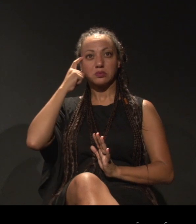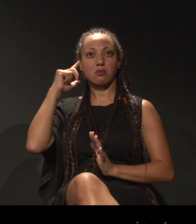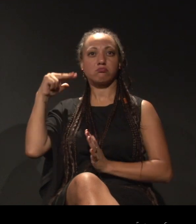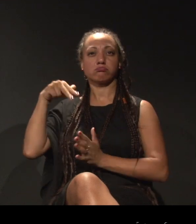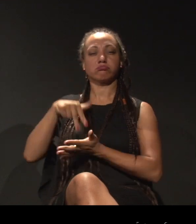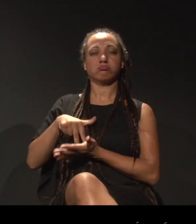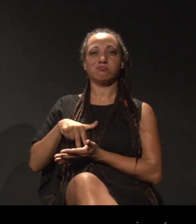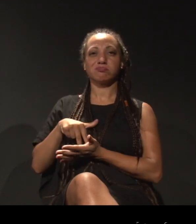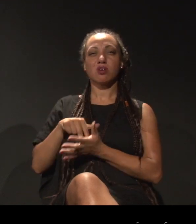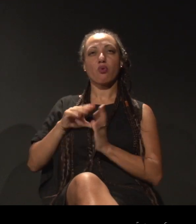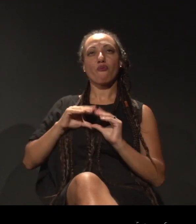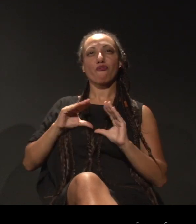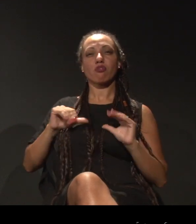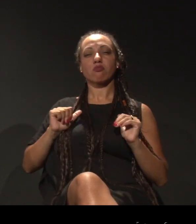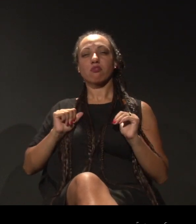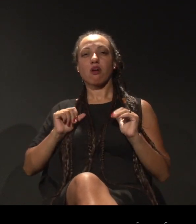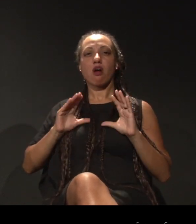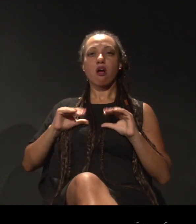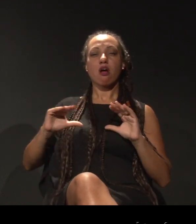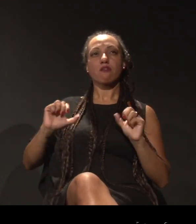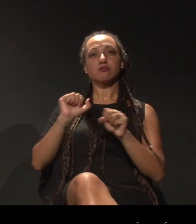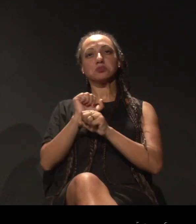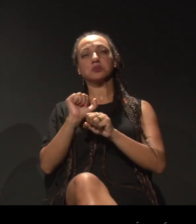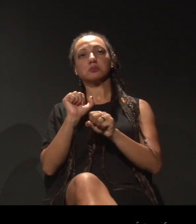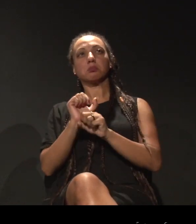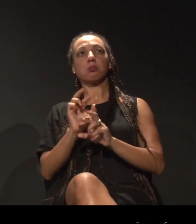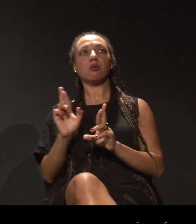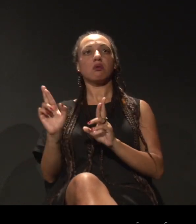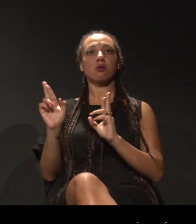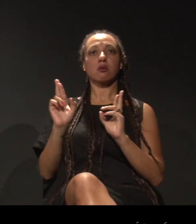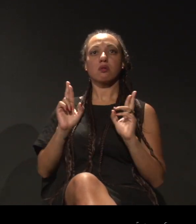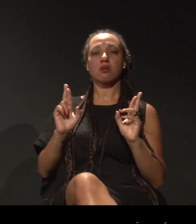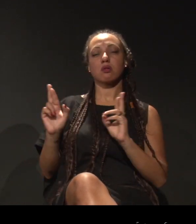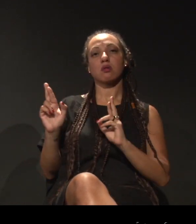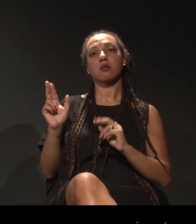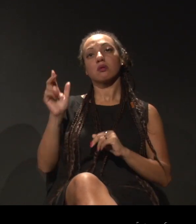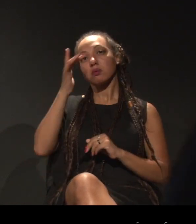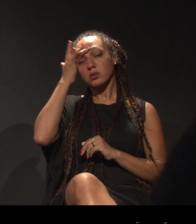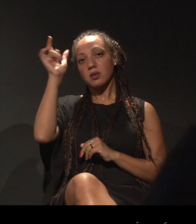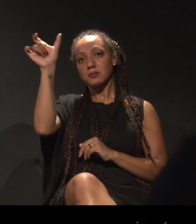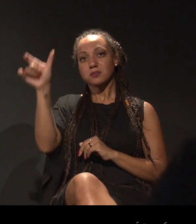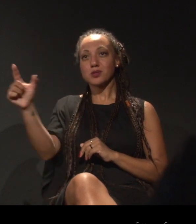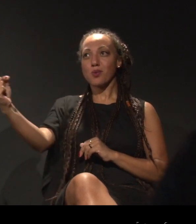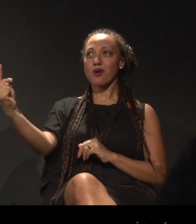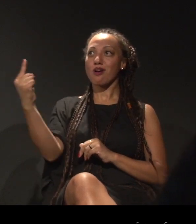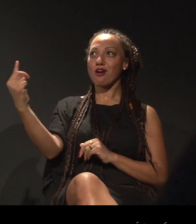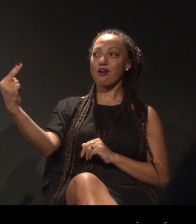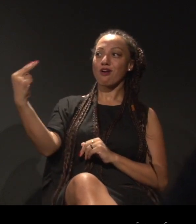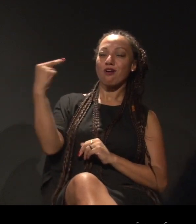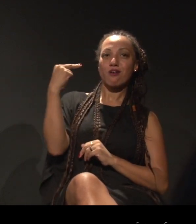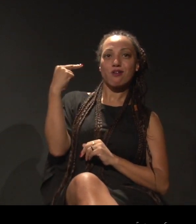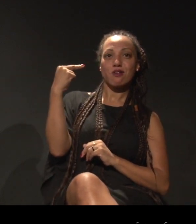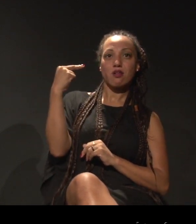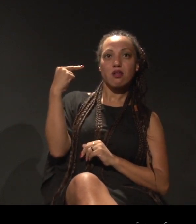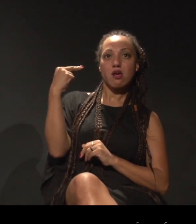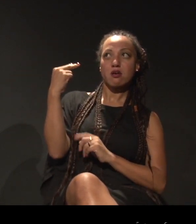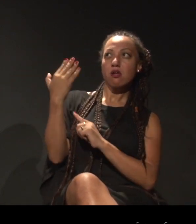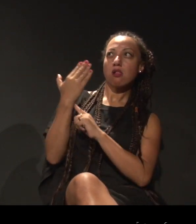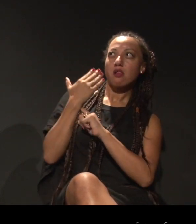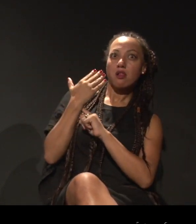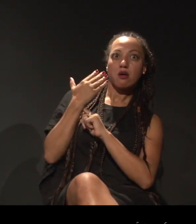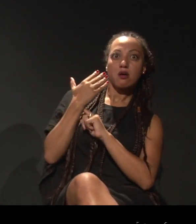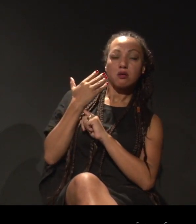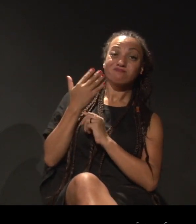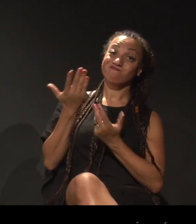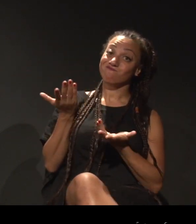confortável, esperando que alguém nos veja e nos faça alguma coisa,